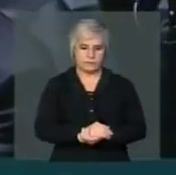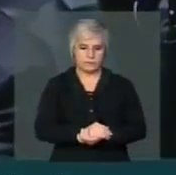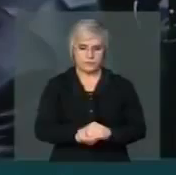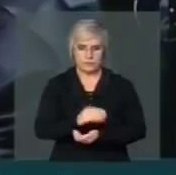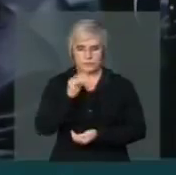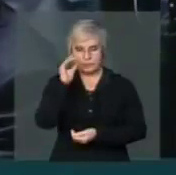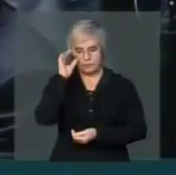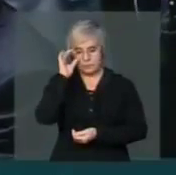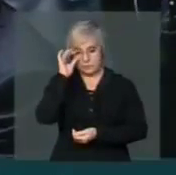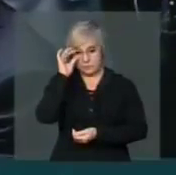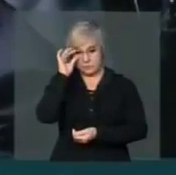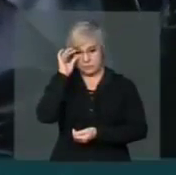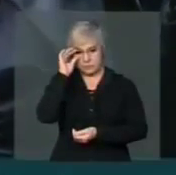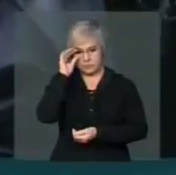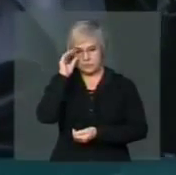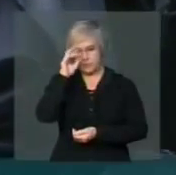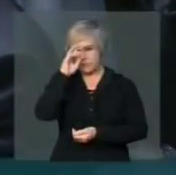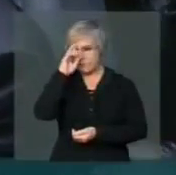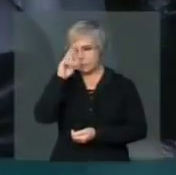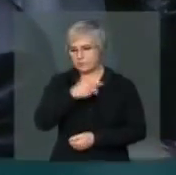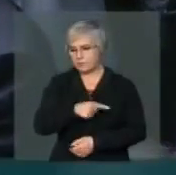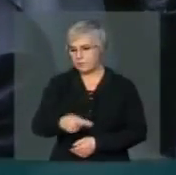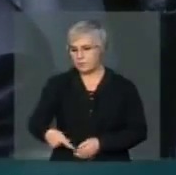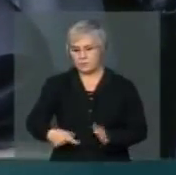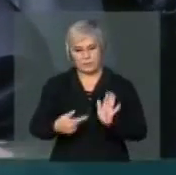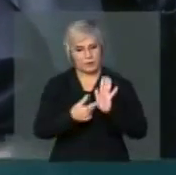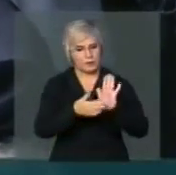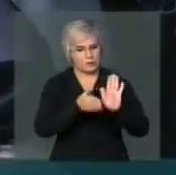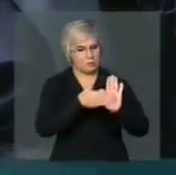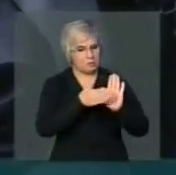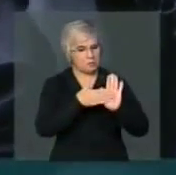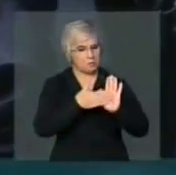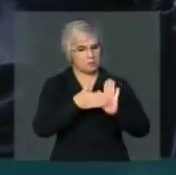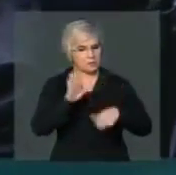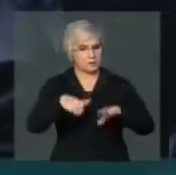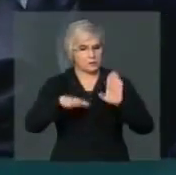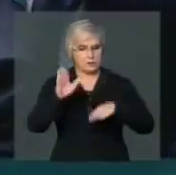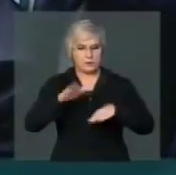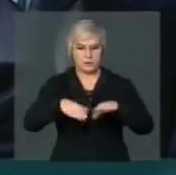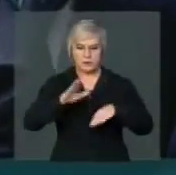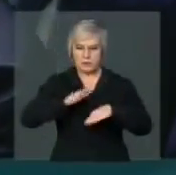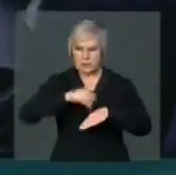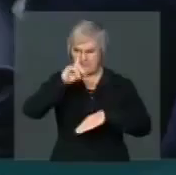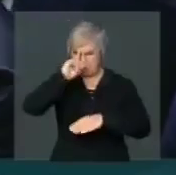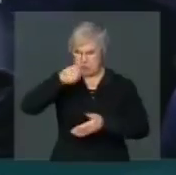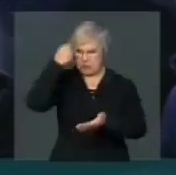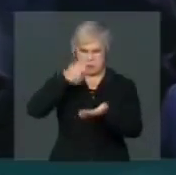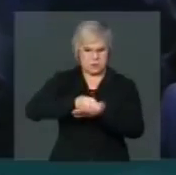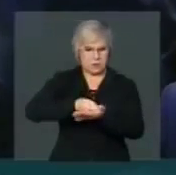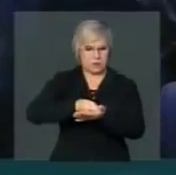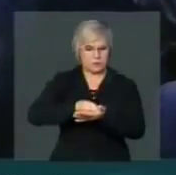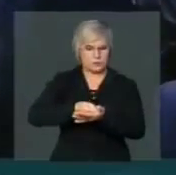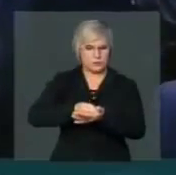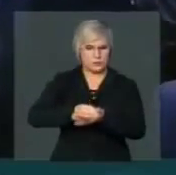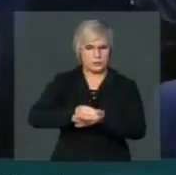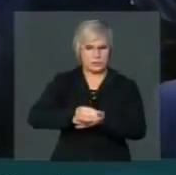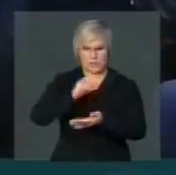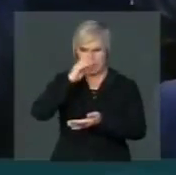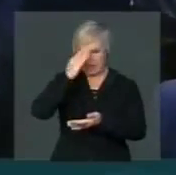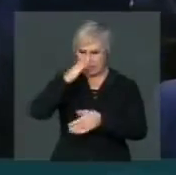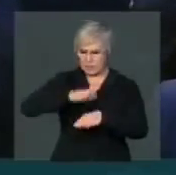eu acho que essa proposta talvez seja a das mais autoritárias, mais